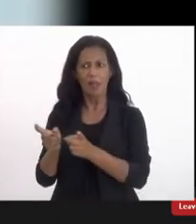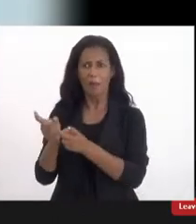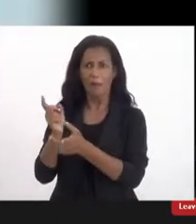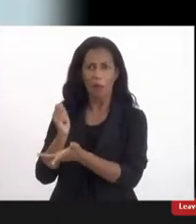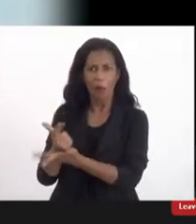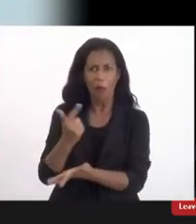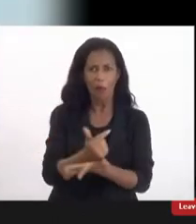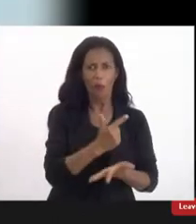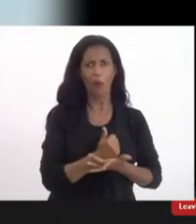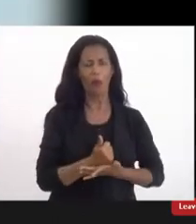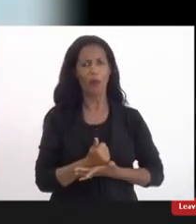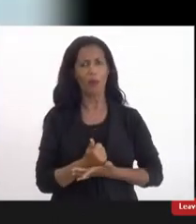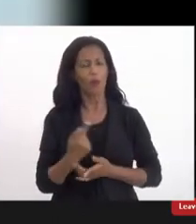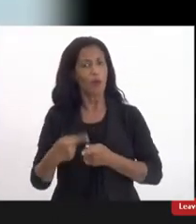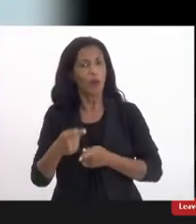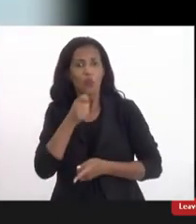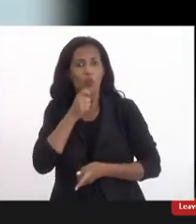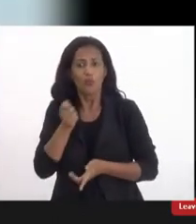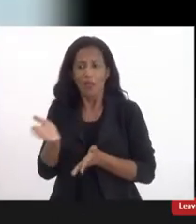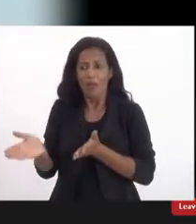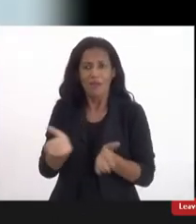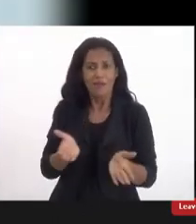não consome mais porque a gente não tem acesso